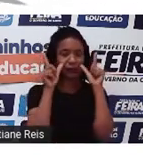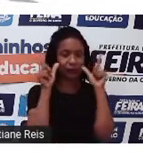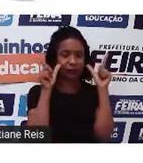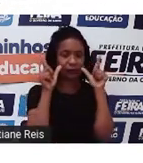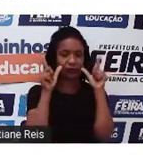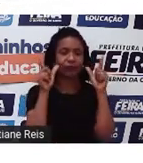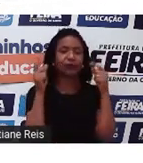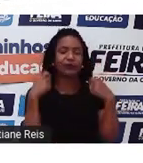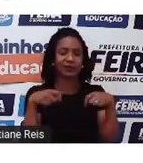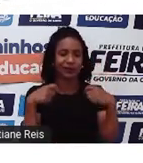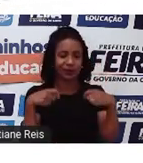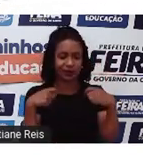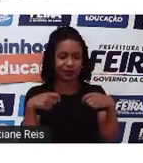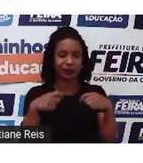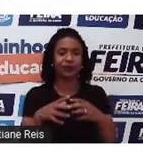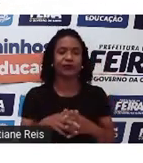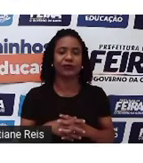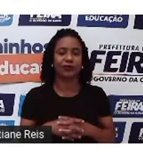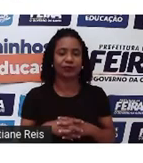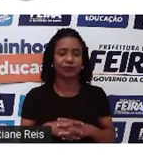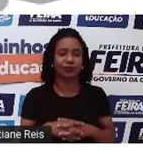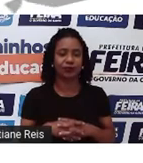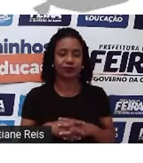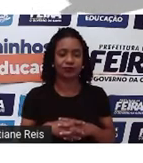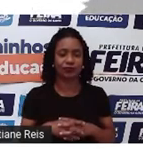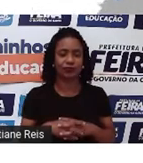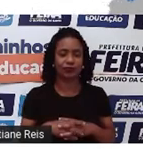em armadilhas. Número 2.